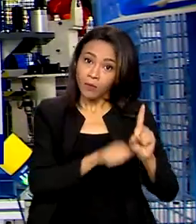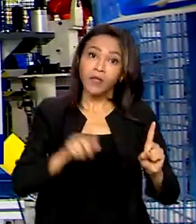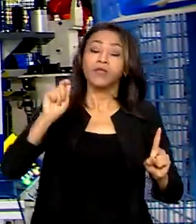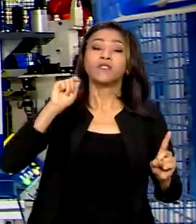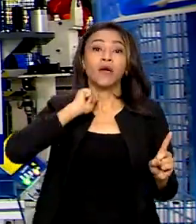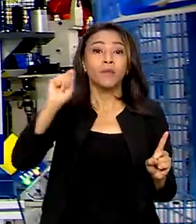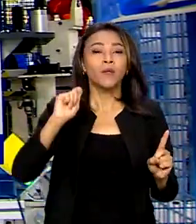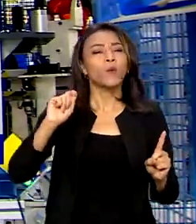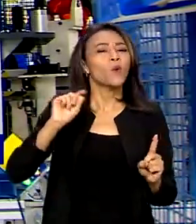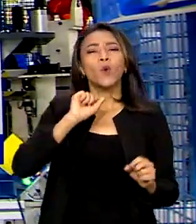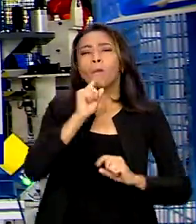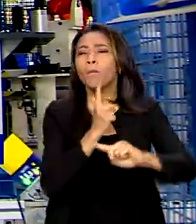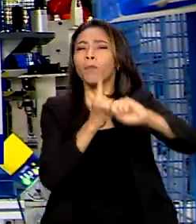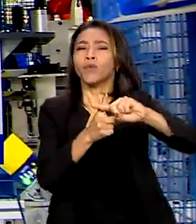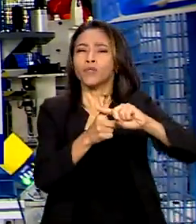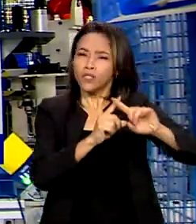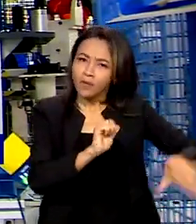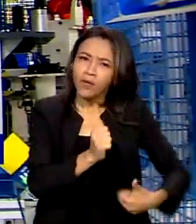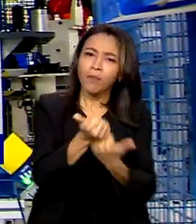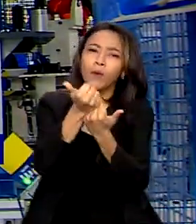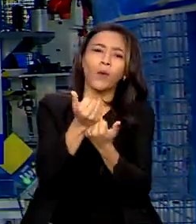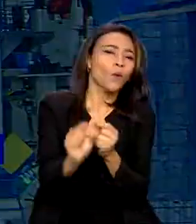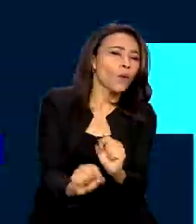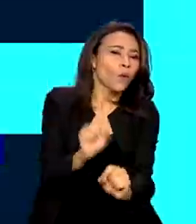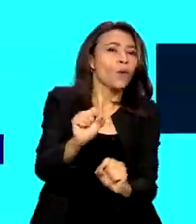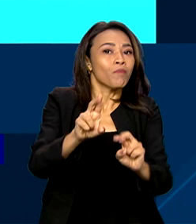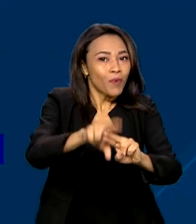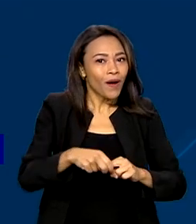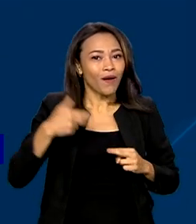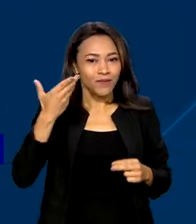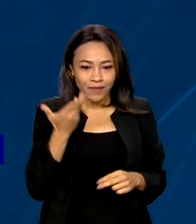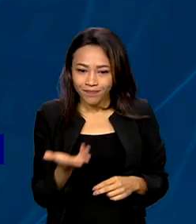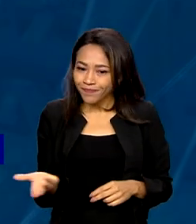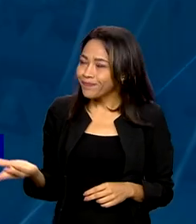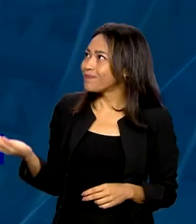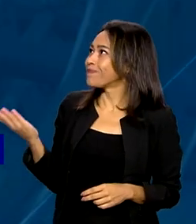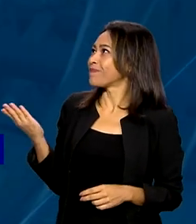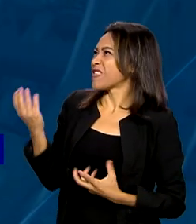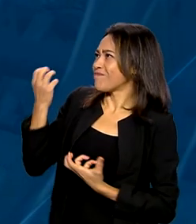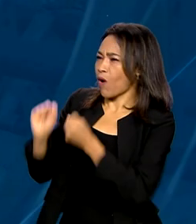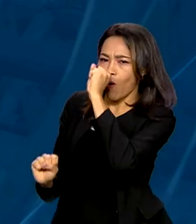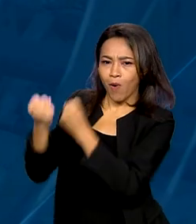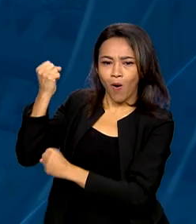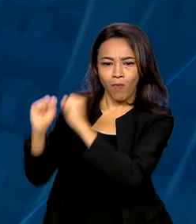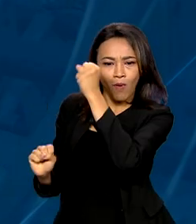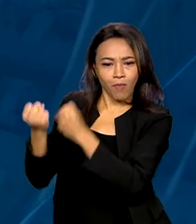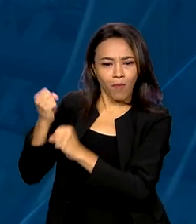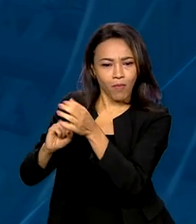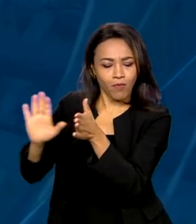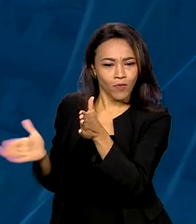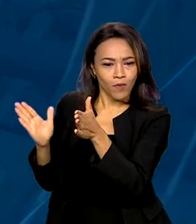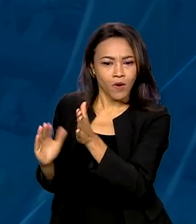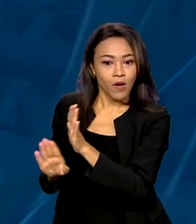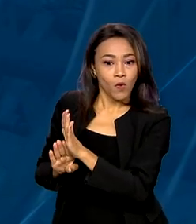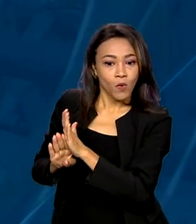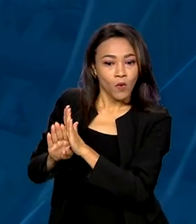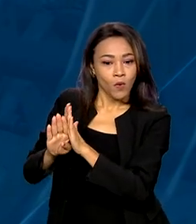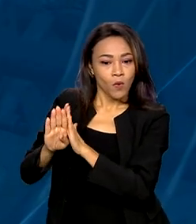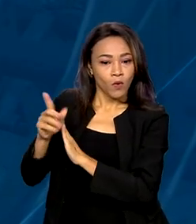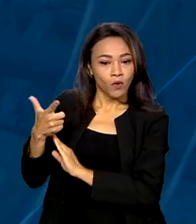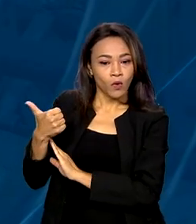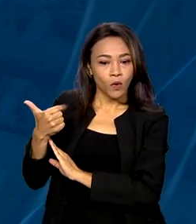positivas sobre o resultado da indústria vieram dos setores de máquinas e equipamentos, que cresceu 12